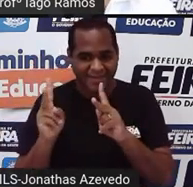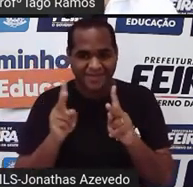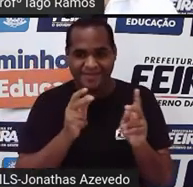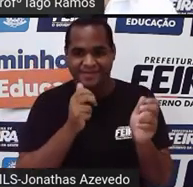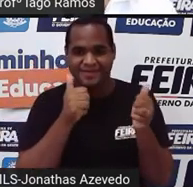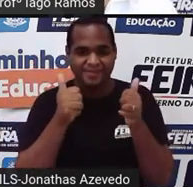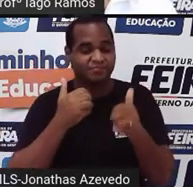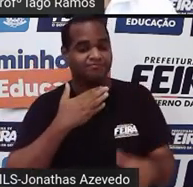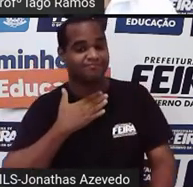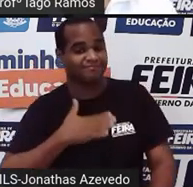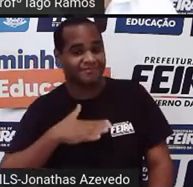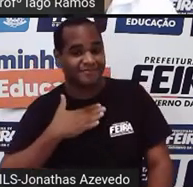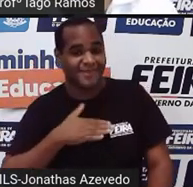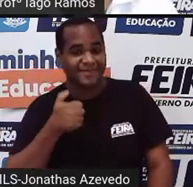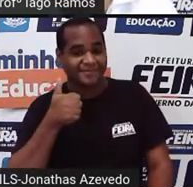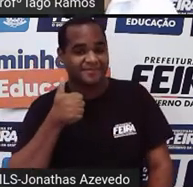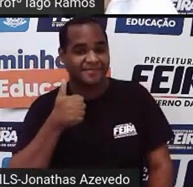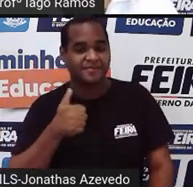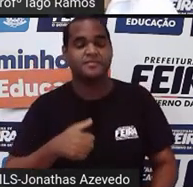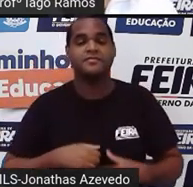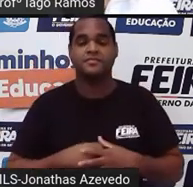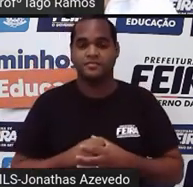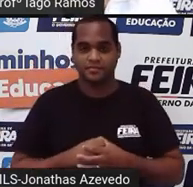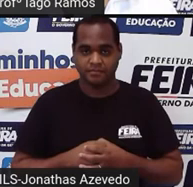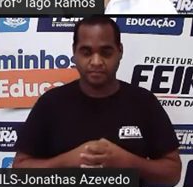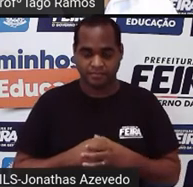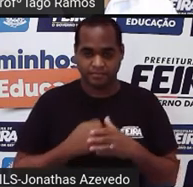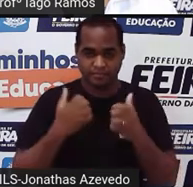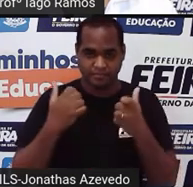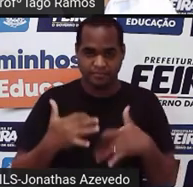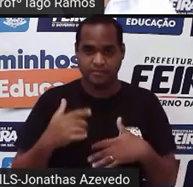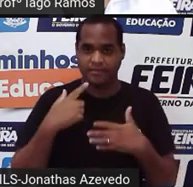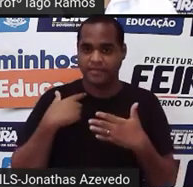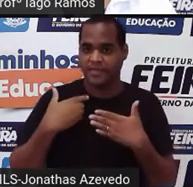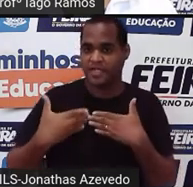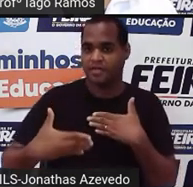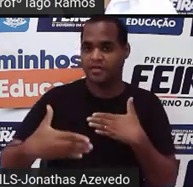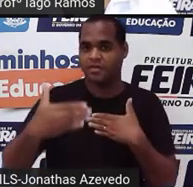Tranquilão? Bom, então vamos avançar.